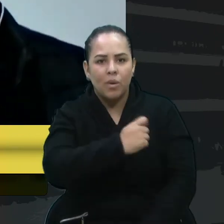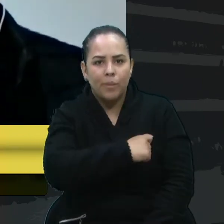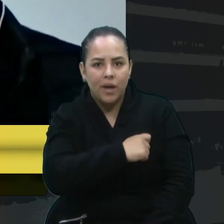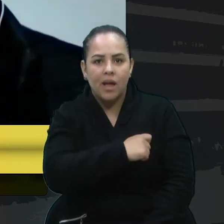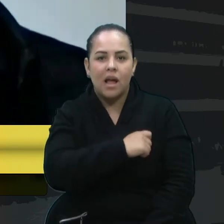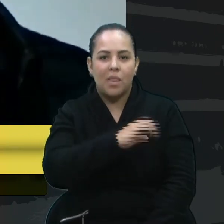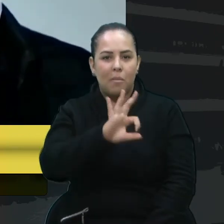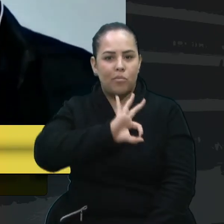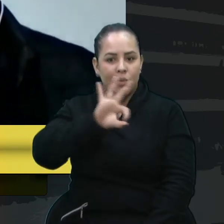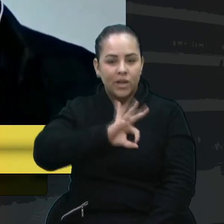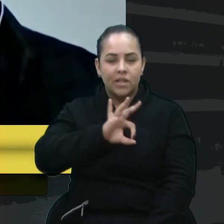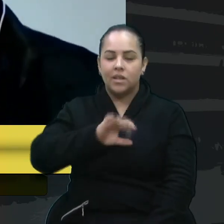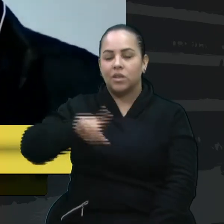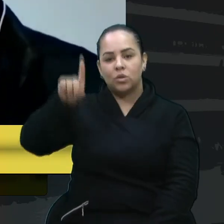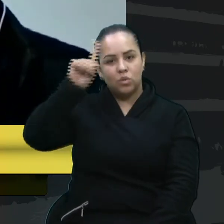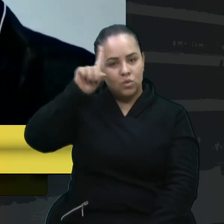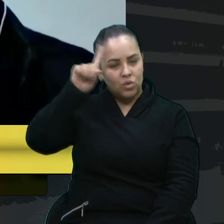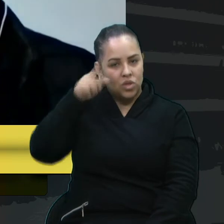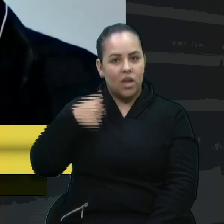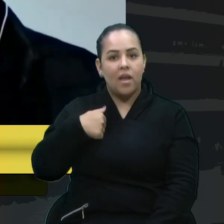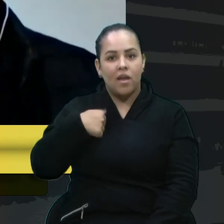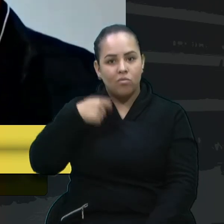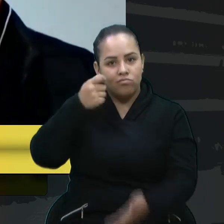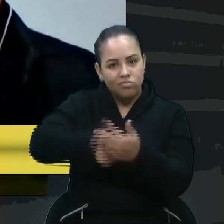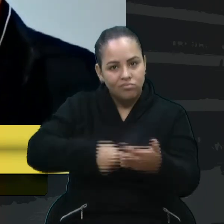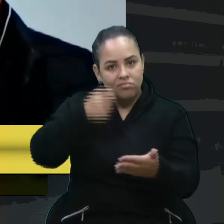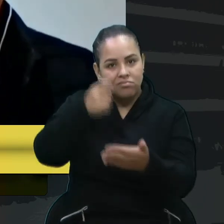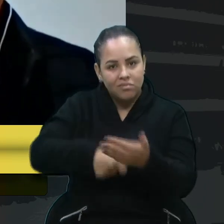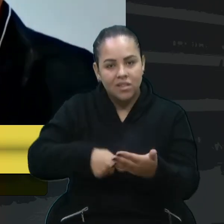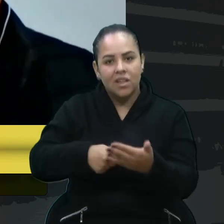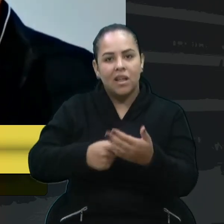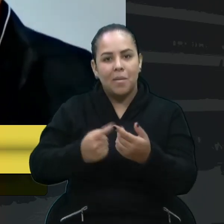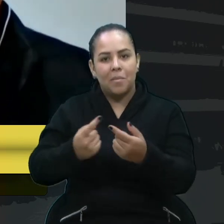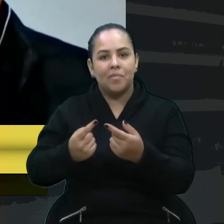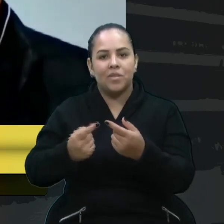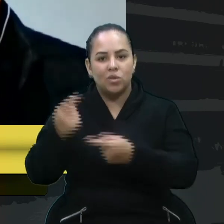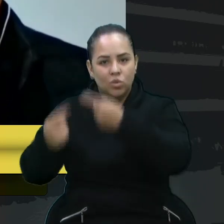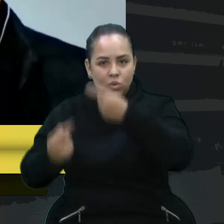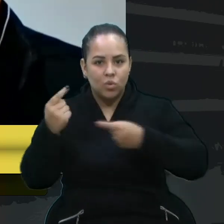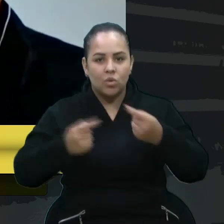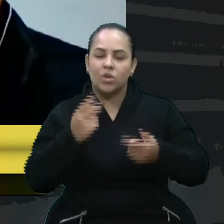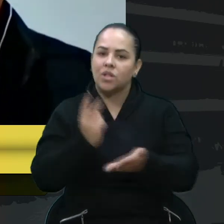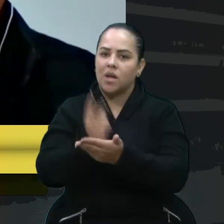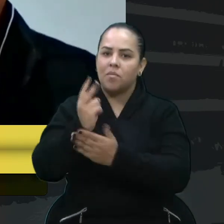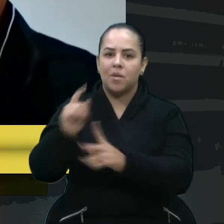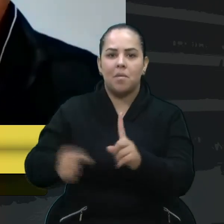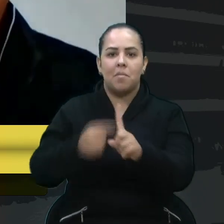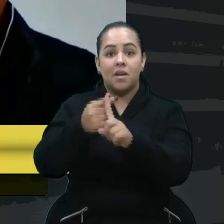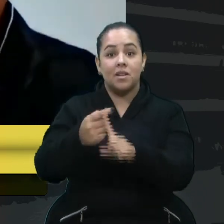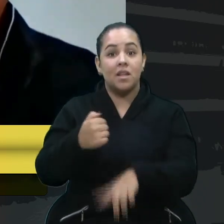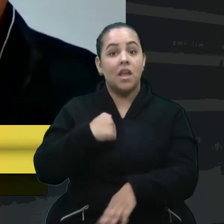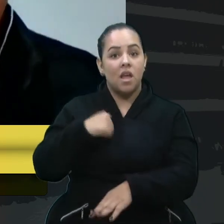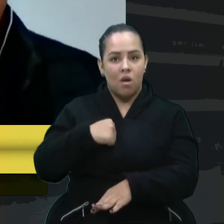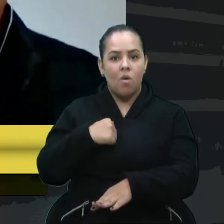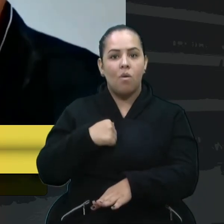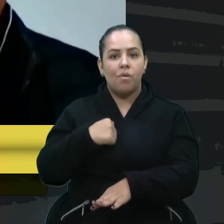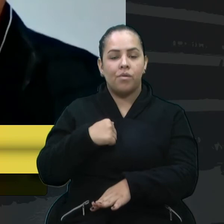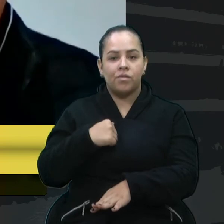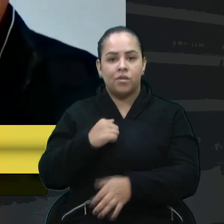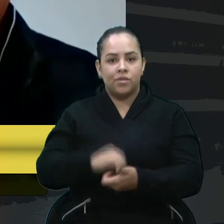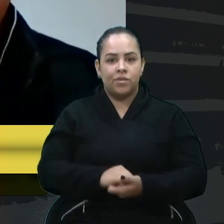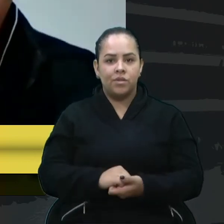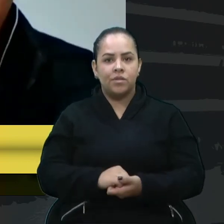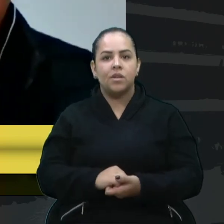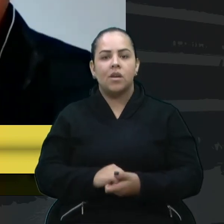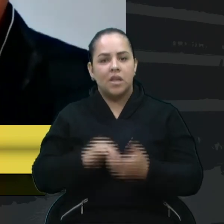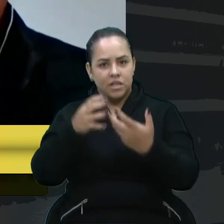que a cada dia eu brigo e discuto e vou sempre apoiar que tenha cada vez mais. Eu sou favorável à segurança,